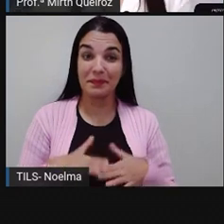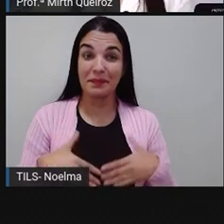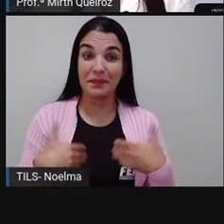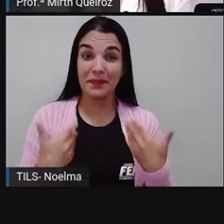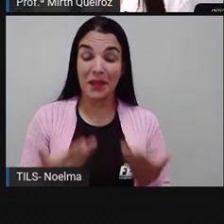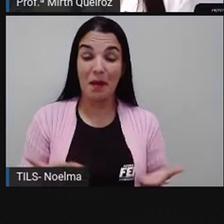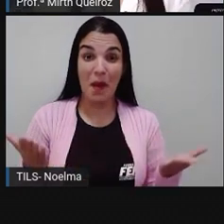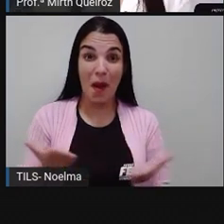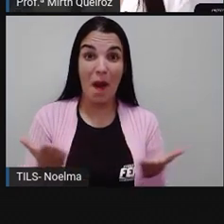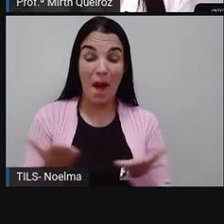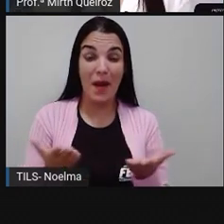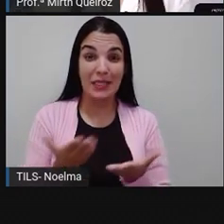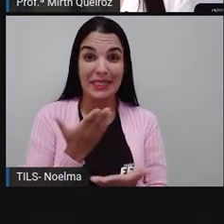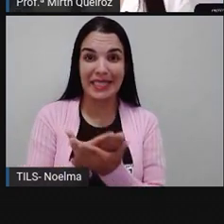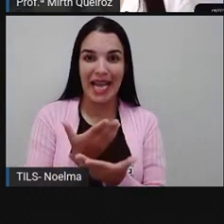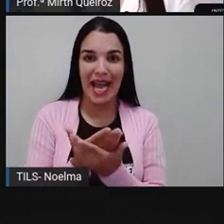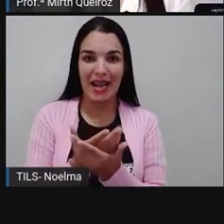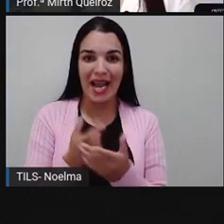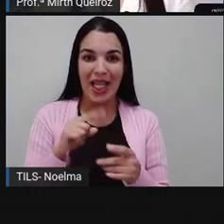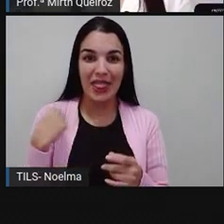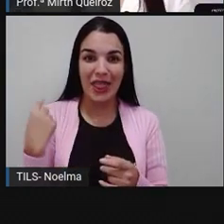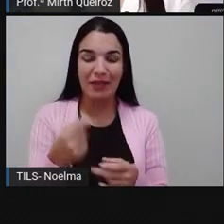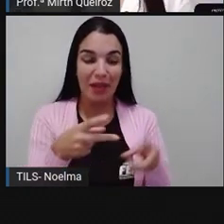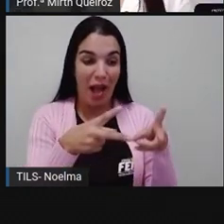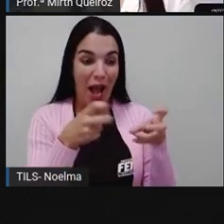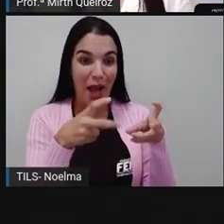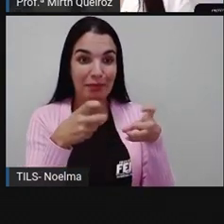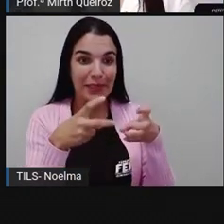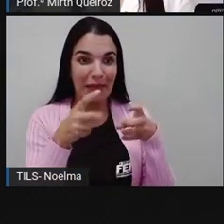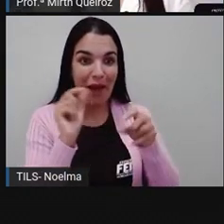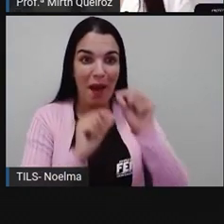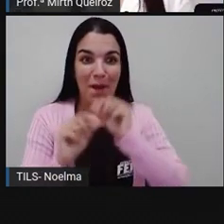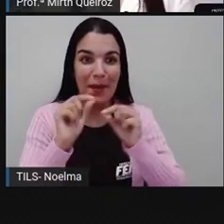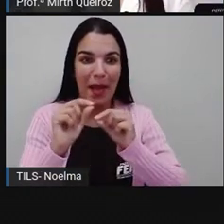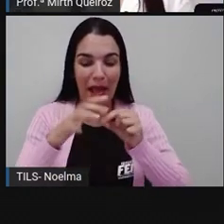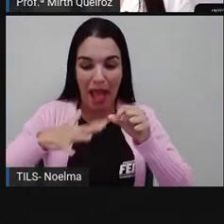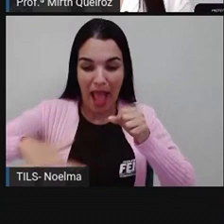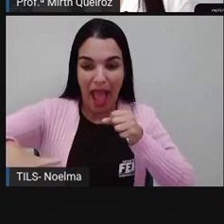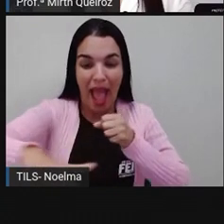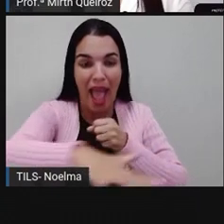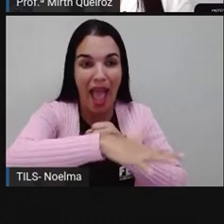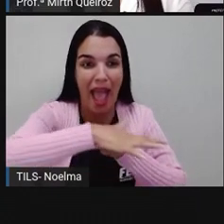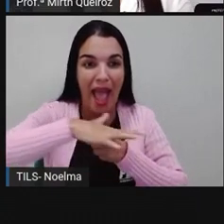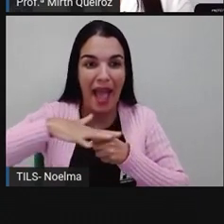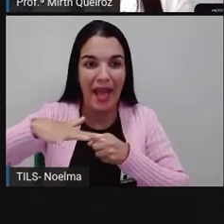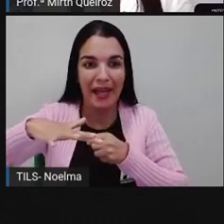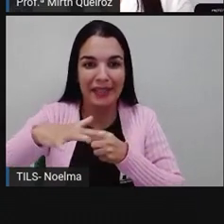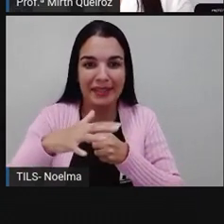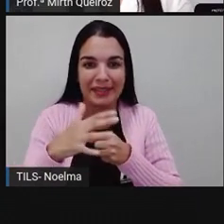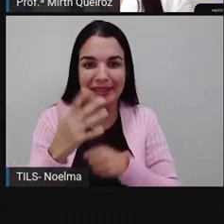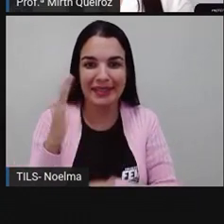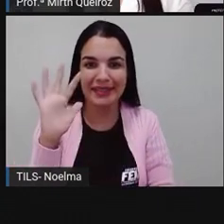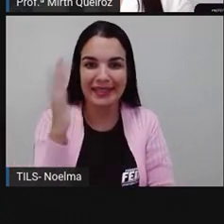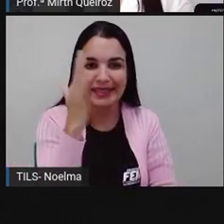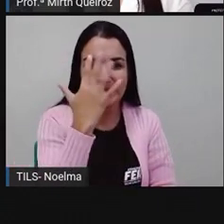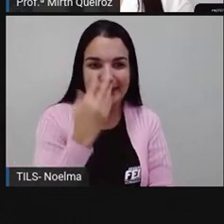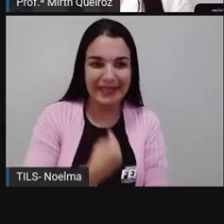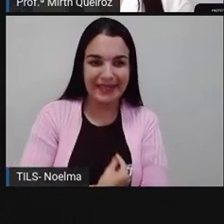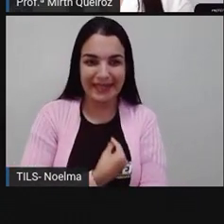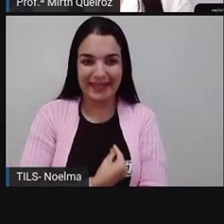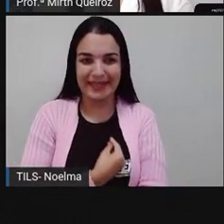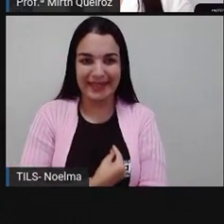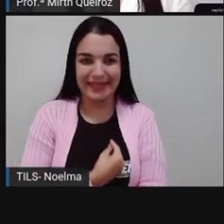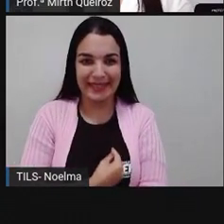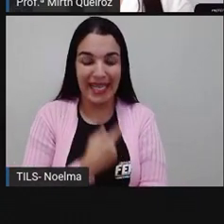Na aula de hoje, nós vamos observar um ecossistema através de um terrário fechado, isso mesmo,